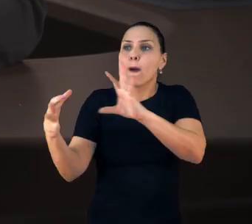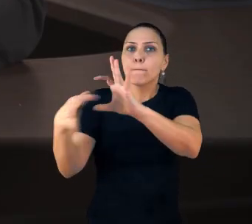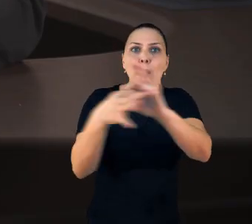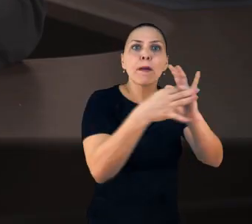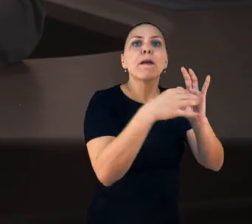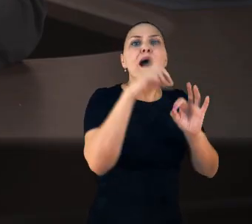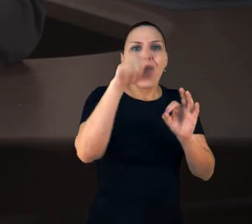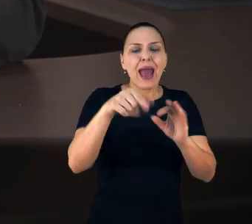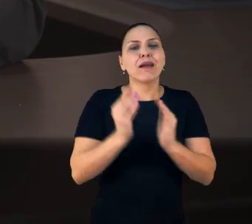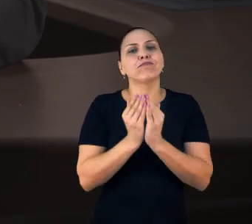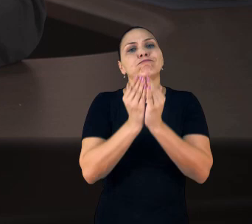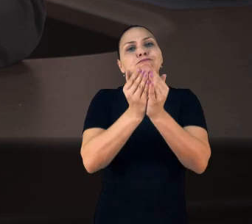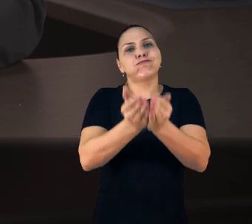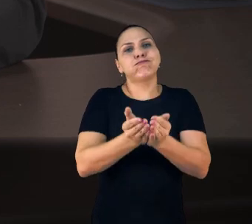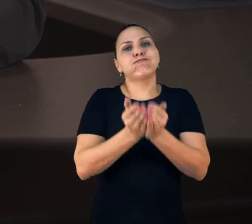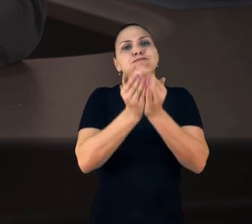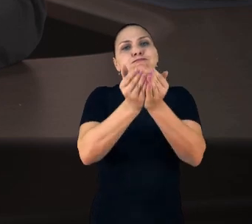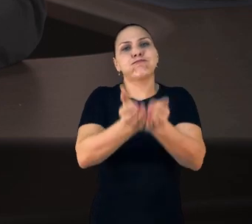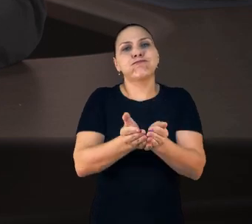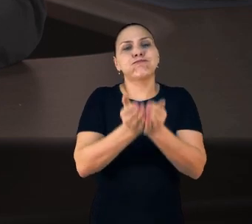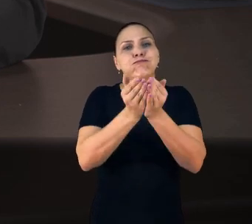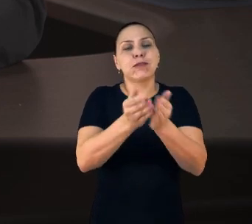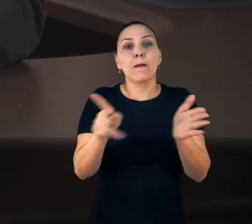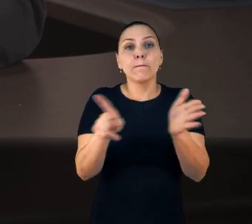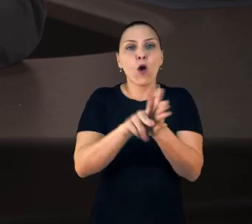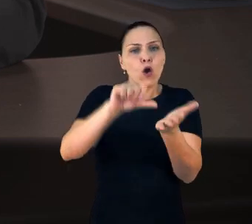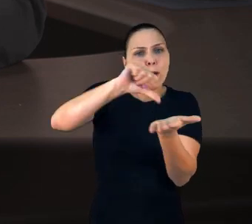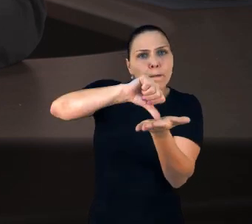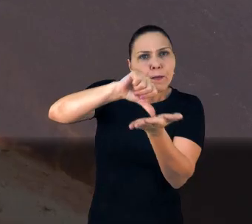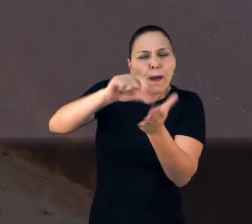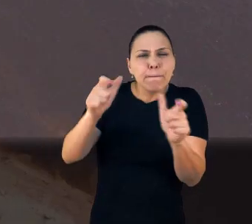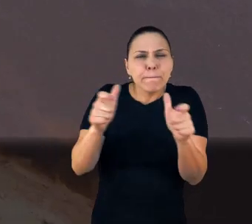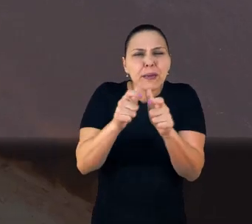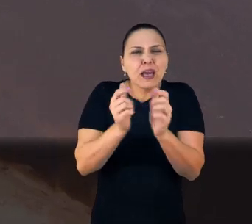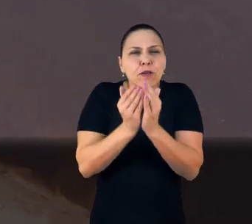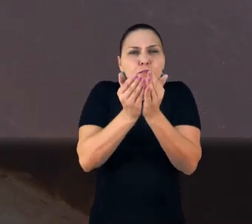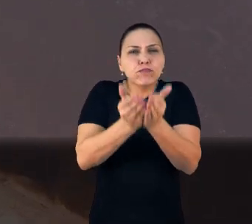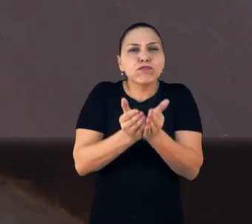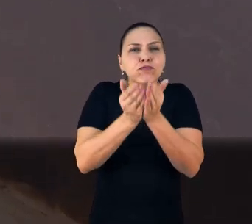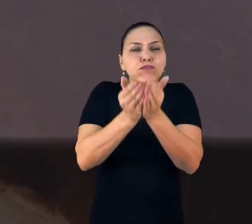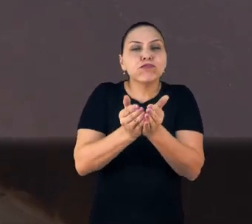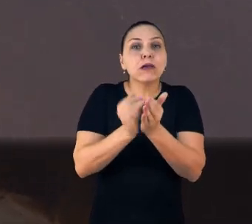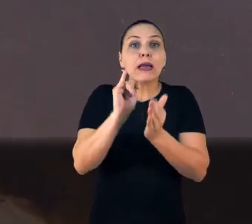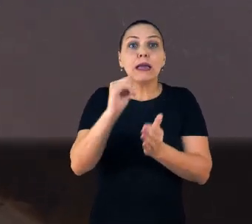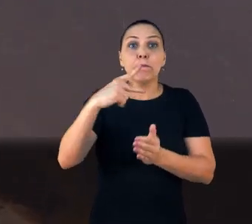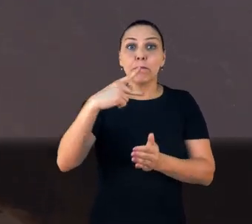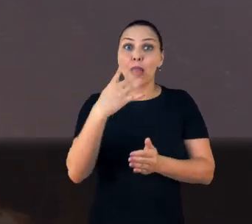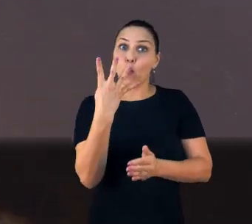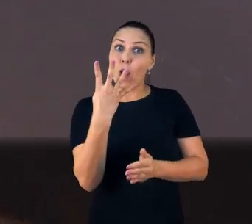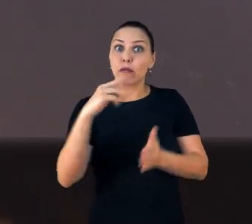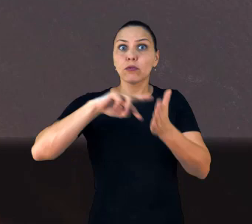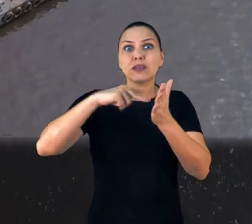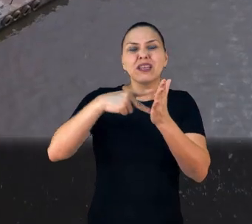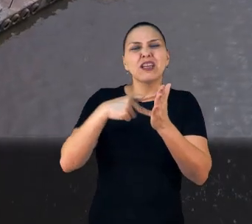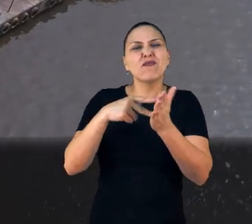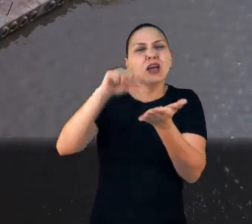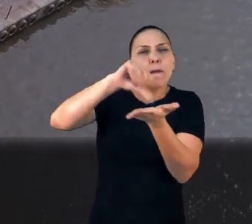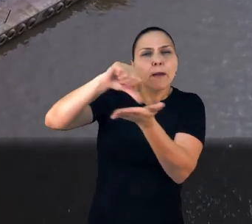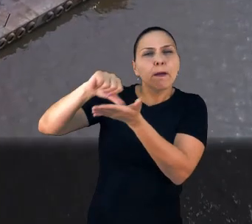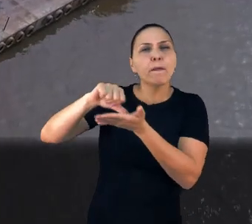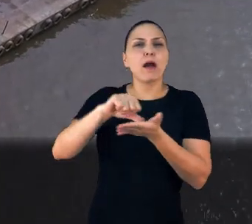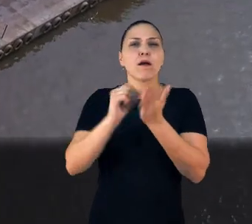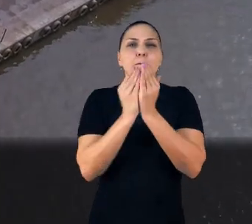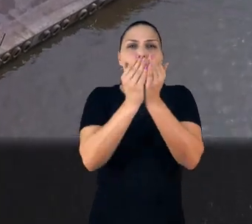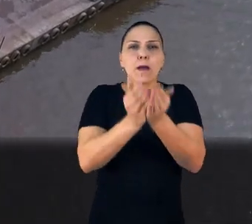se faz por meio desses pequenos portos, que a gente chama de IP4. IP4 é a Instalação Portuária Pública